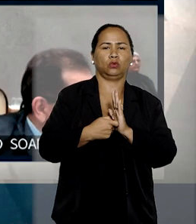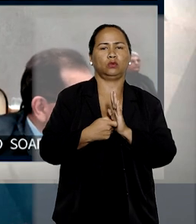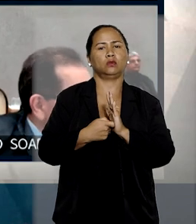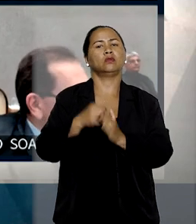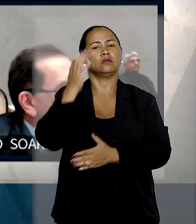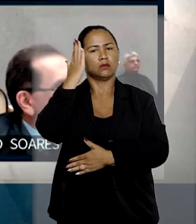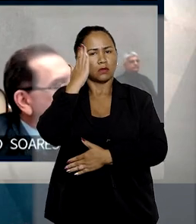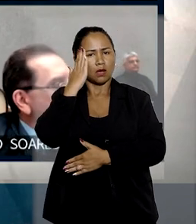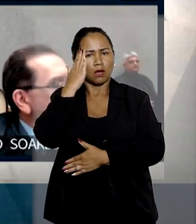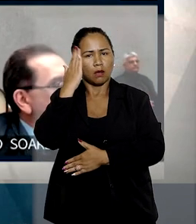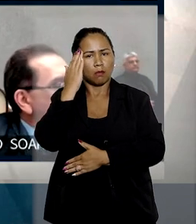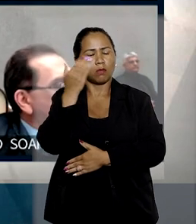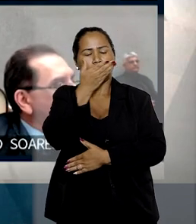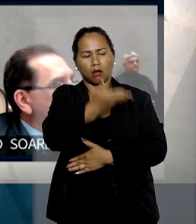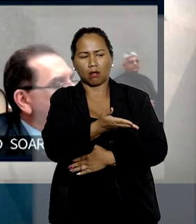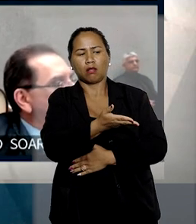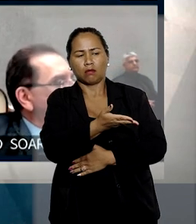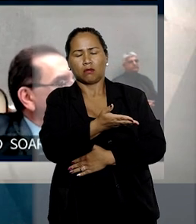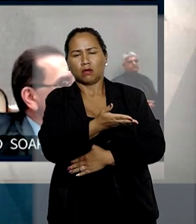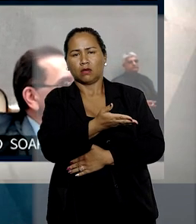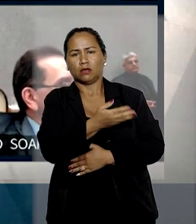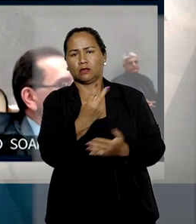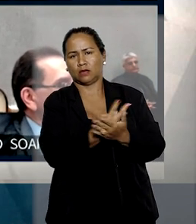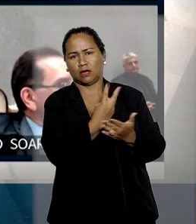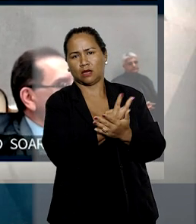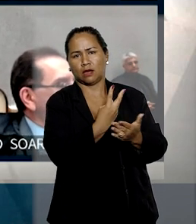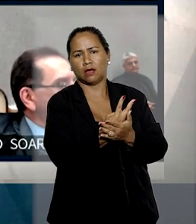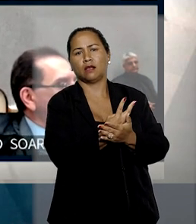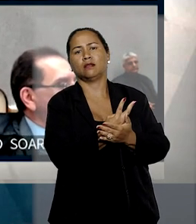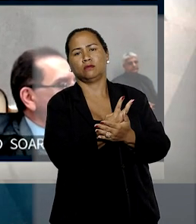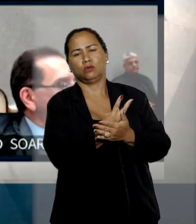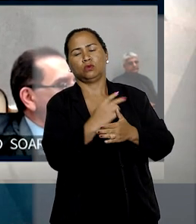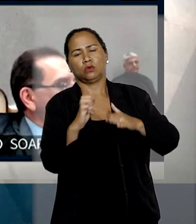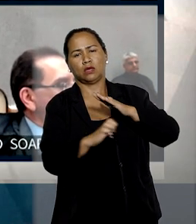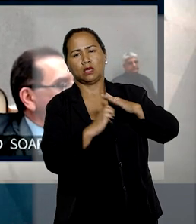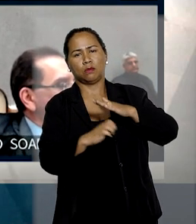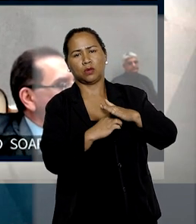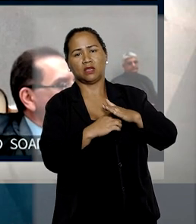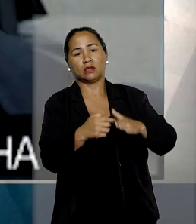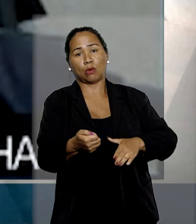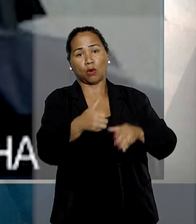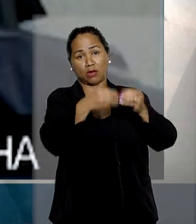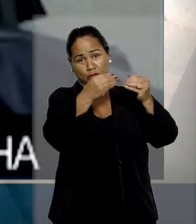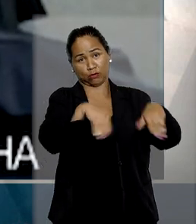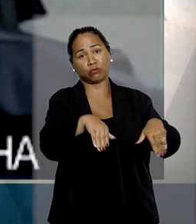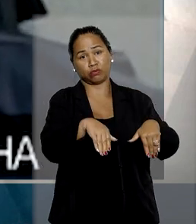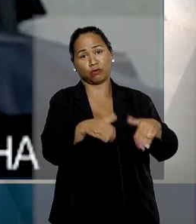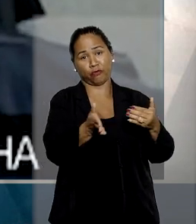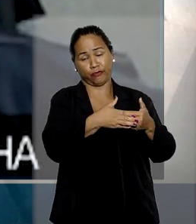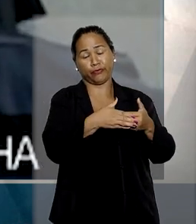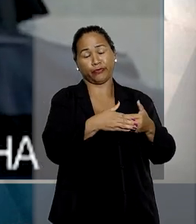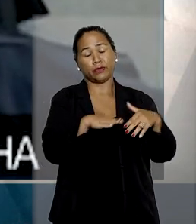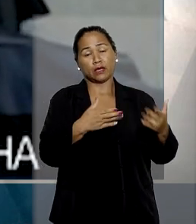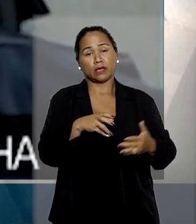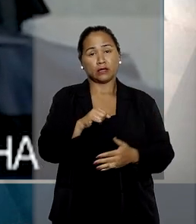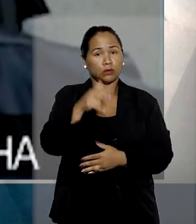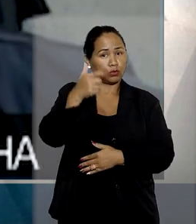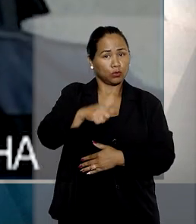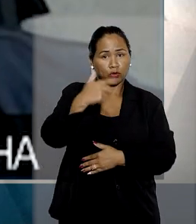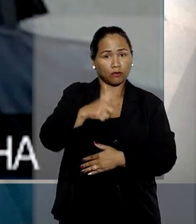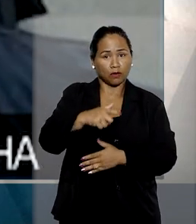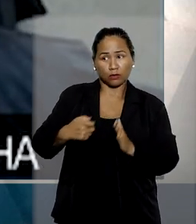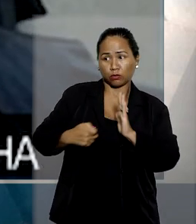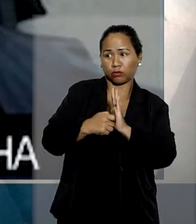possíveis irregularidades praticadas pelo antigo cliente na recuperação judicial. Noronha também apontou que, sem a